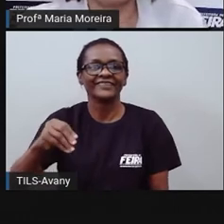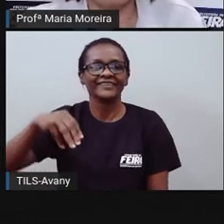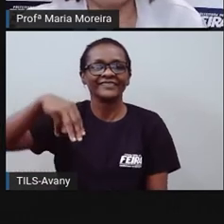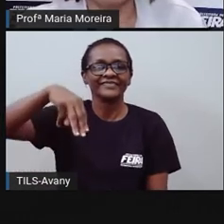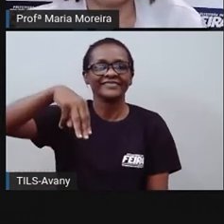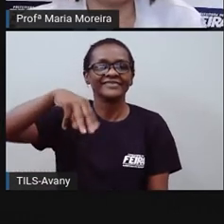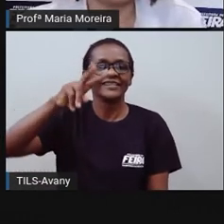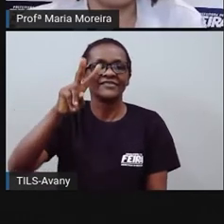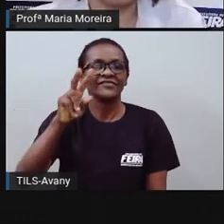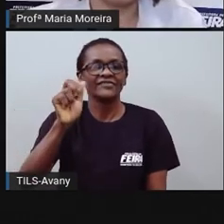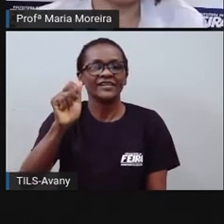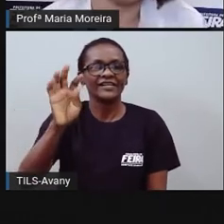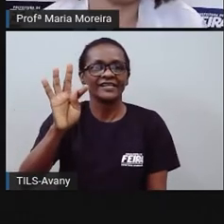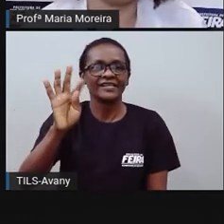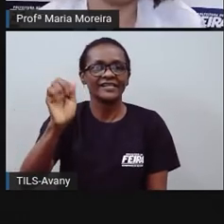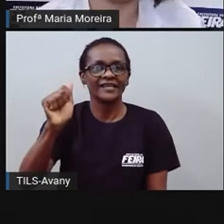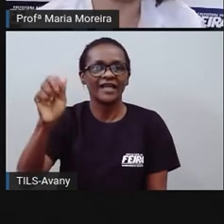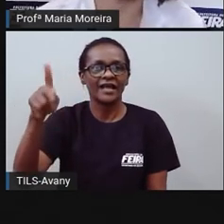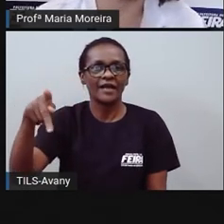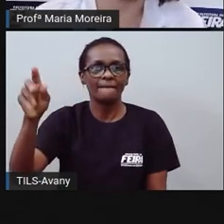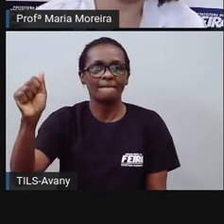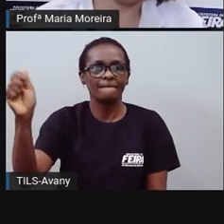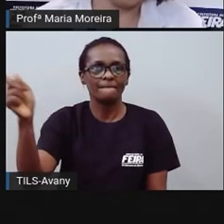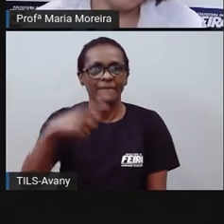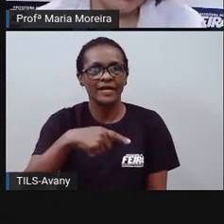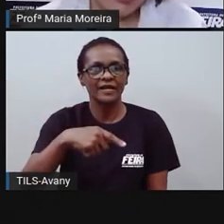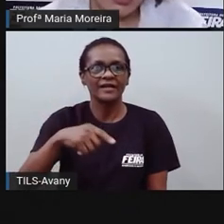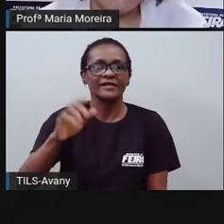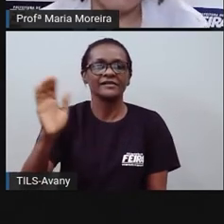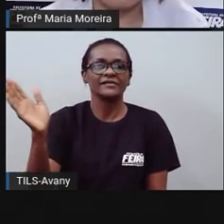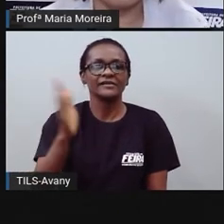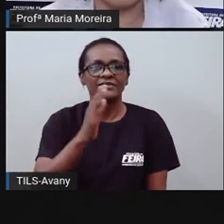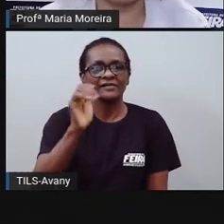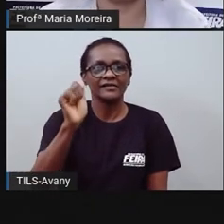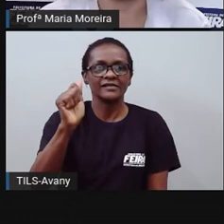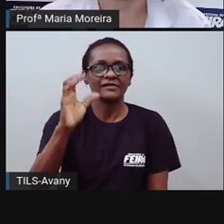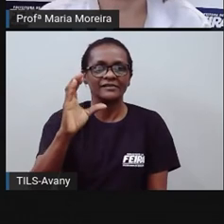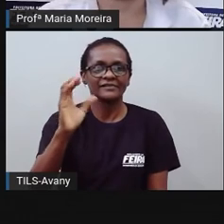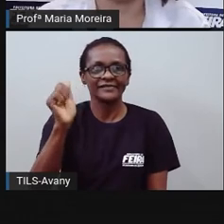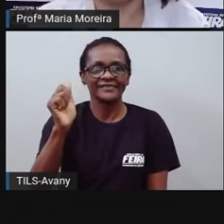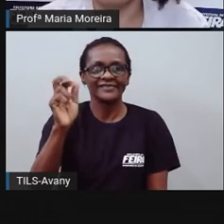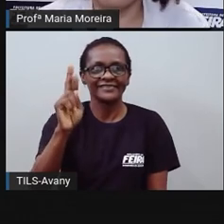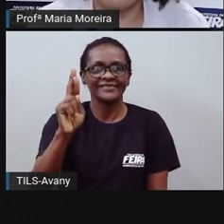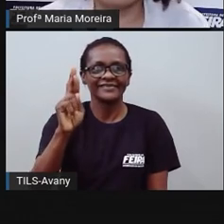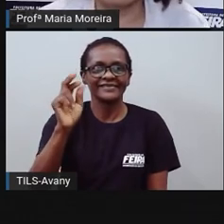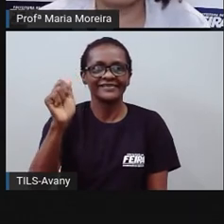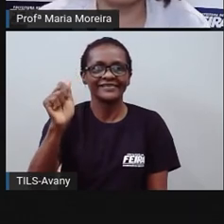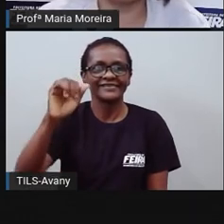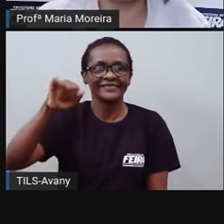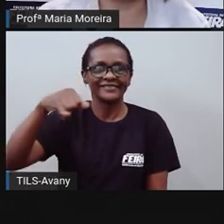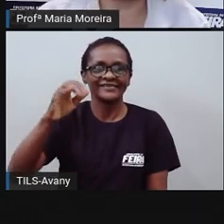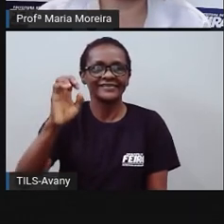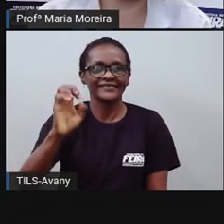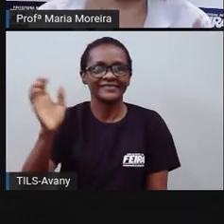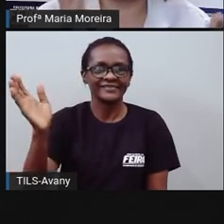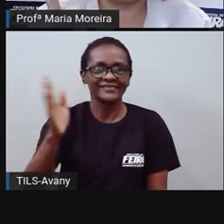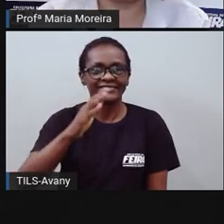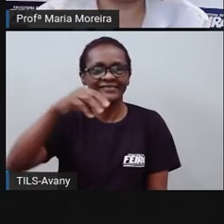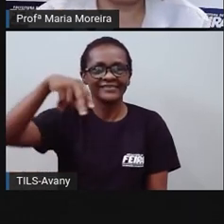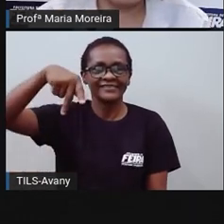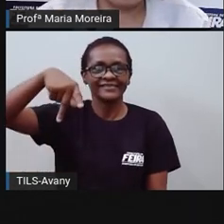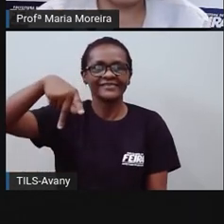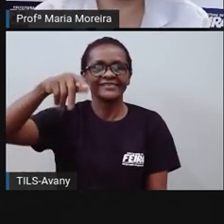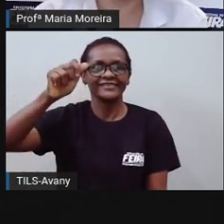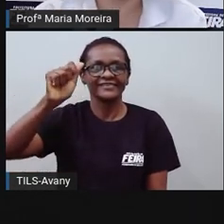caruru, quiabo, tá, chuchu, a gente faz de conta que é gostoso. Ai, chuchu é delicioso, gente, um